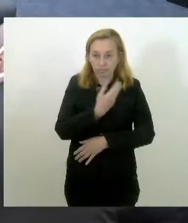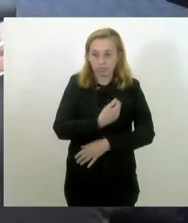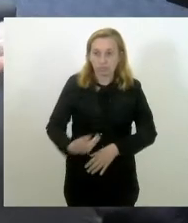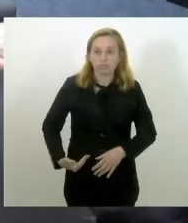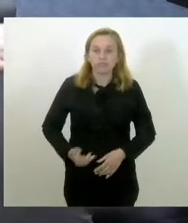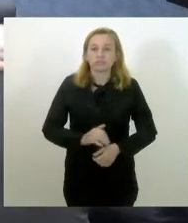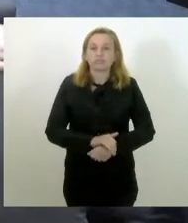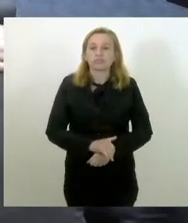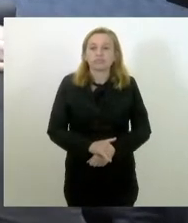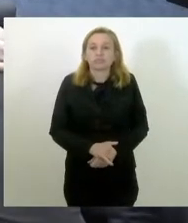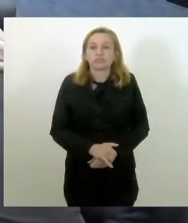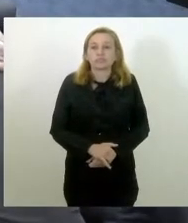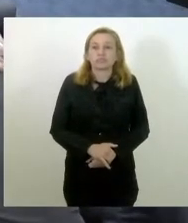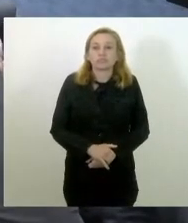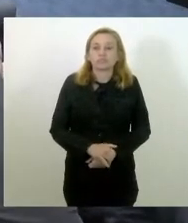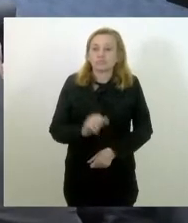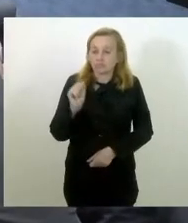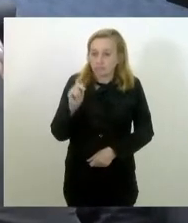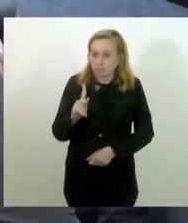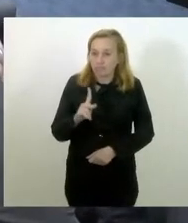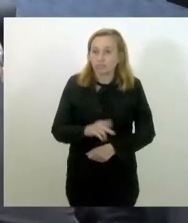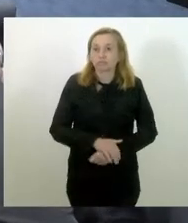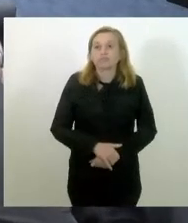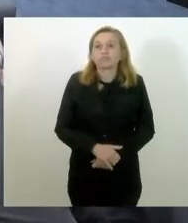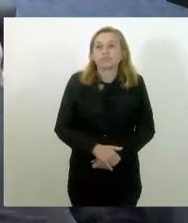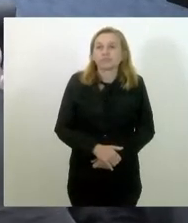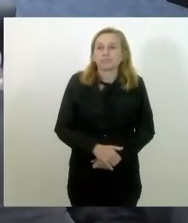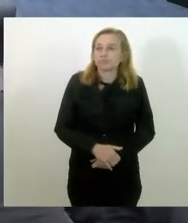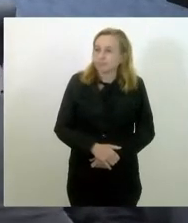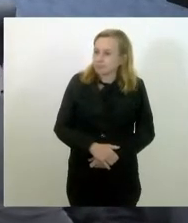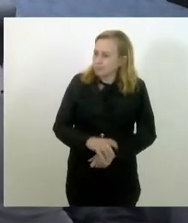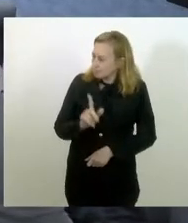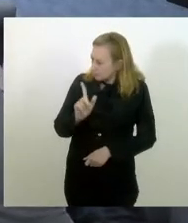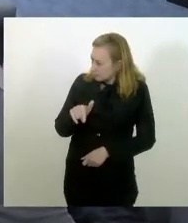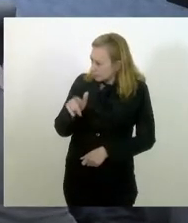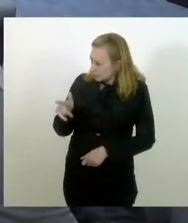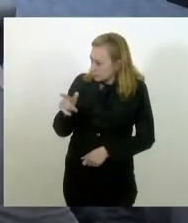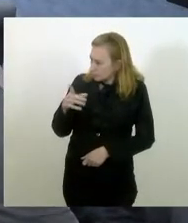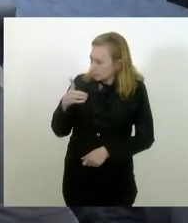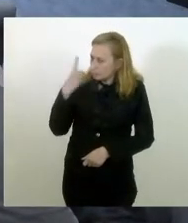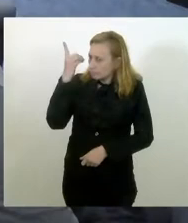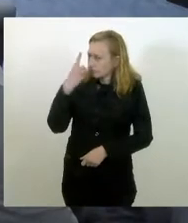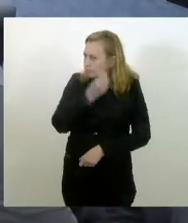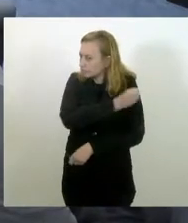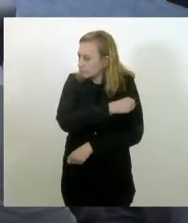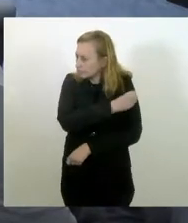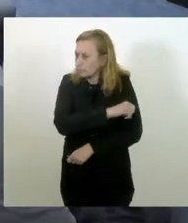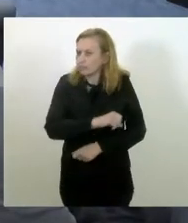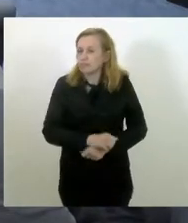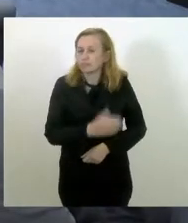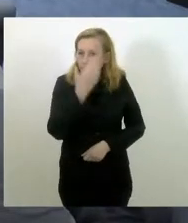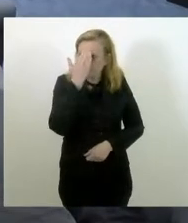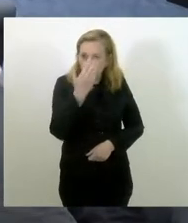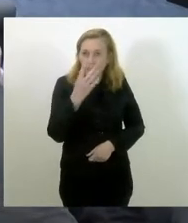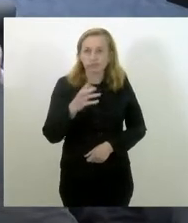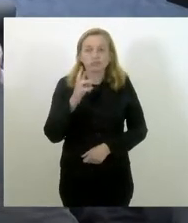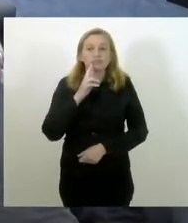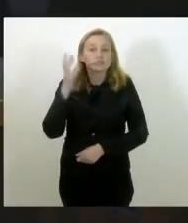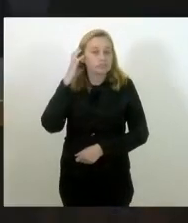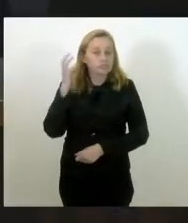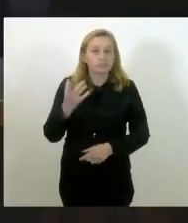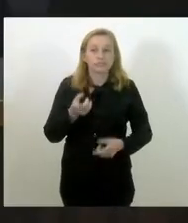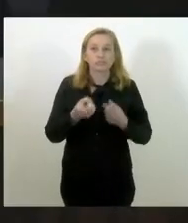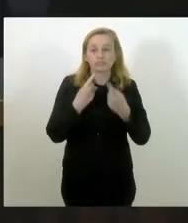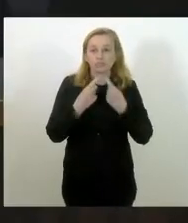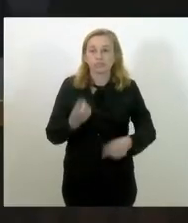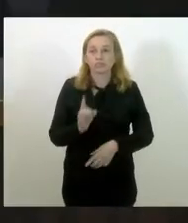Estou de ordem. Ok. Ok. É isso, deputada Vermeira? É deputada Ok. Obrigado, Rosane. Anuncia em regime de